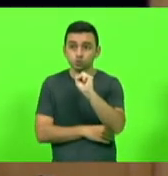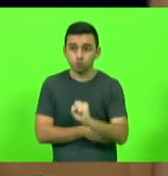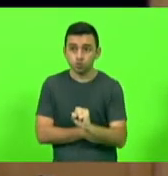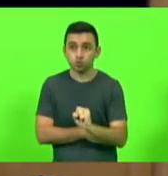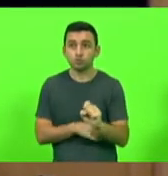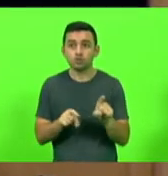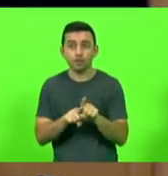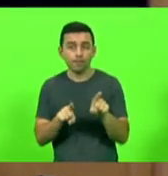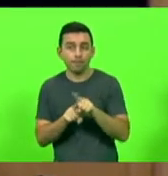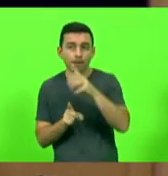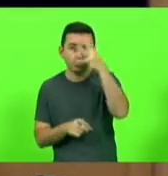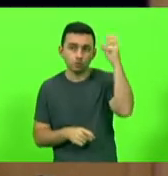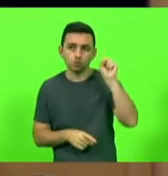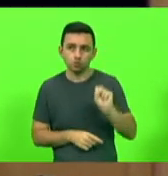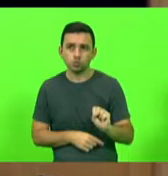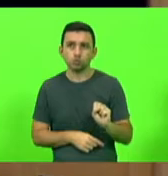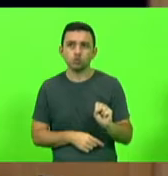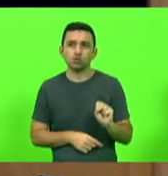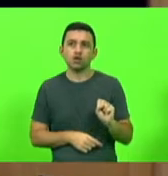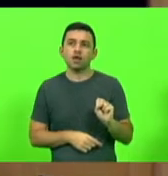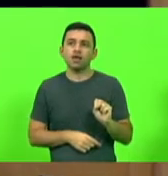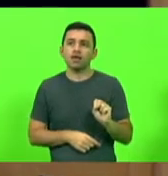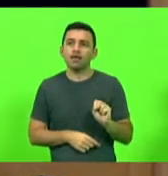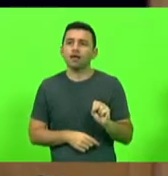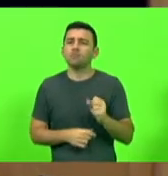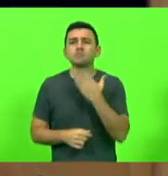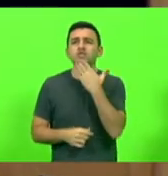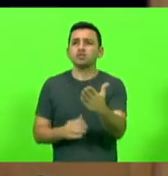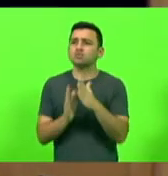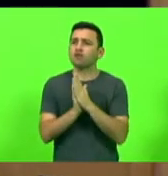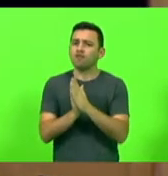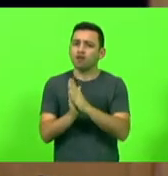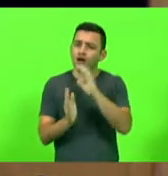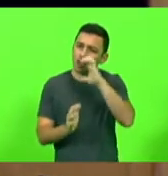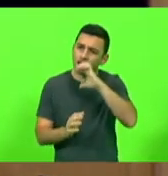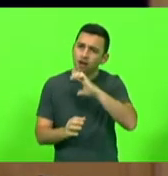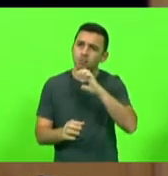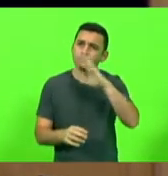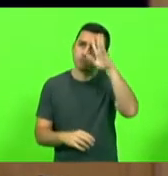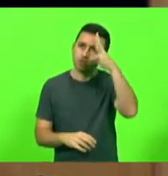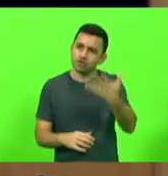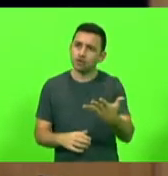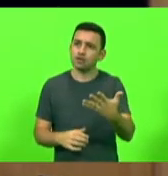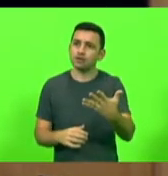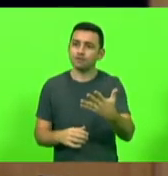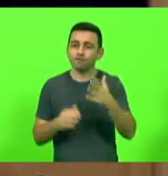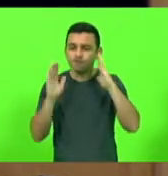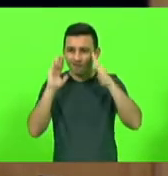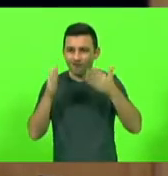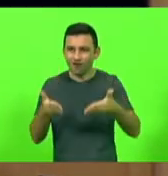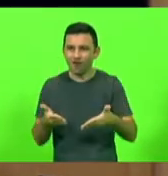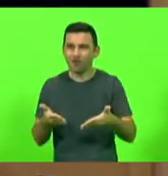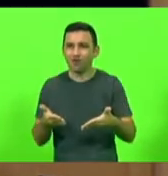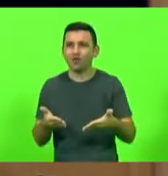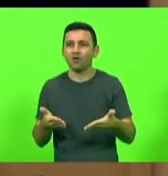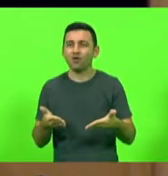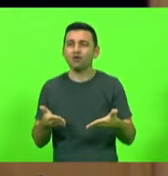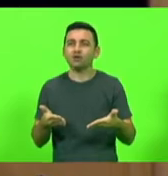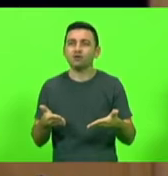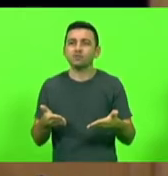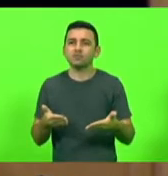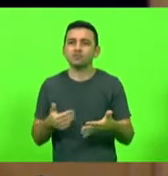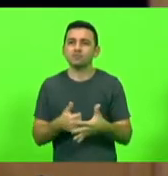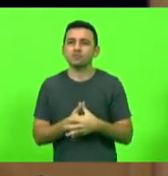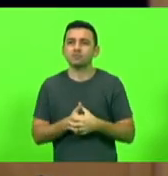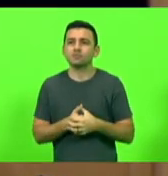Grosso do Sul, para reivindicar providências, nesse caso mais especificamente, claro, dos estados também, que é o que nós